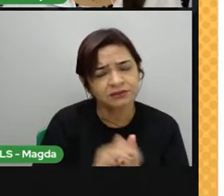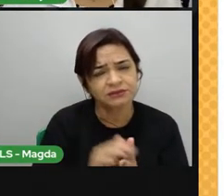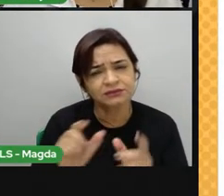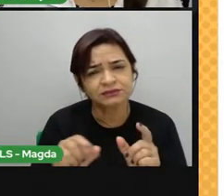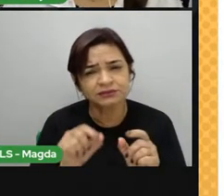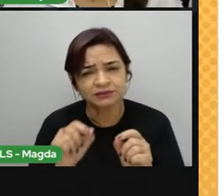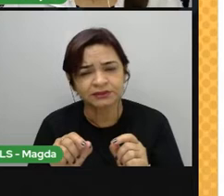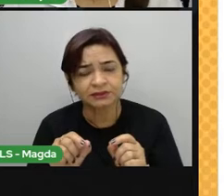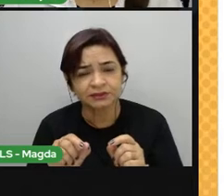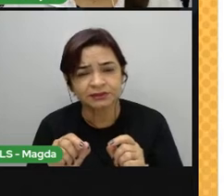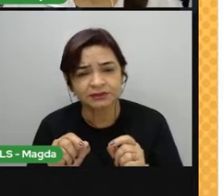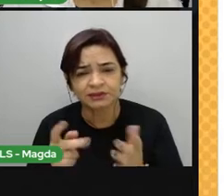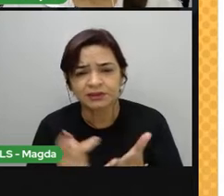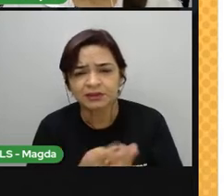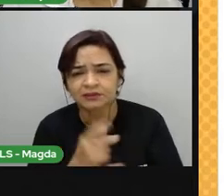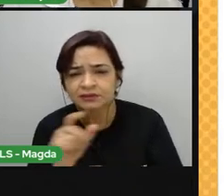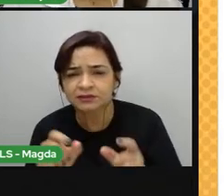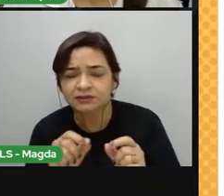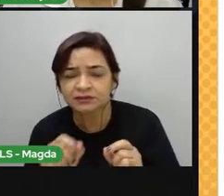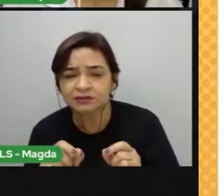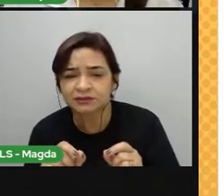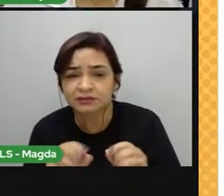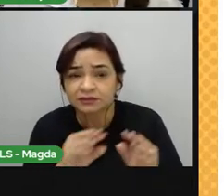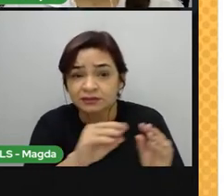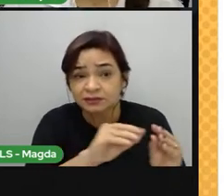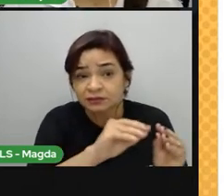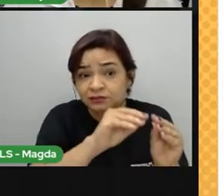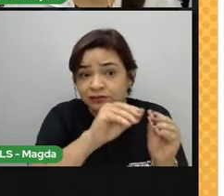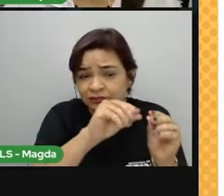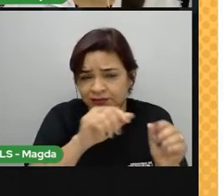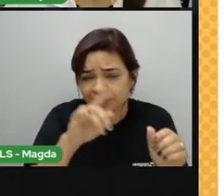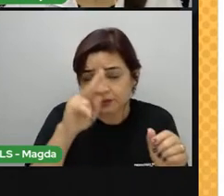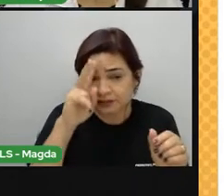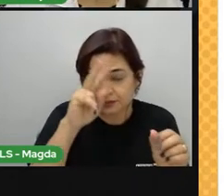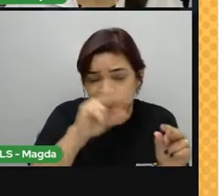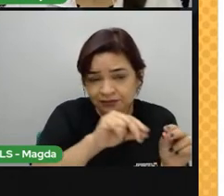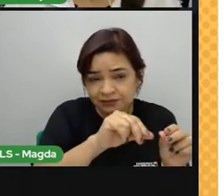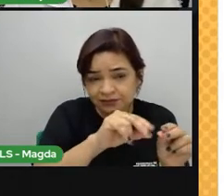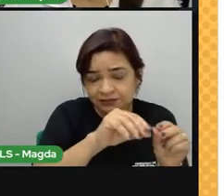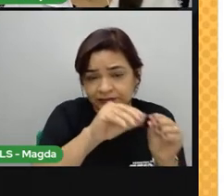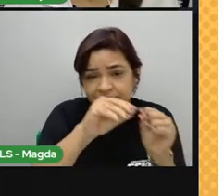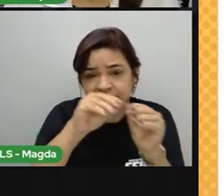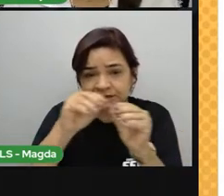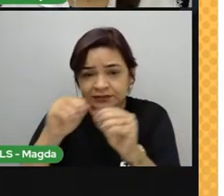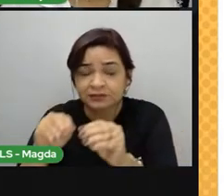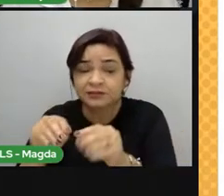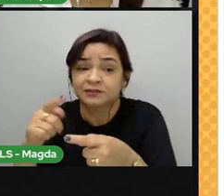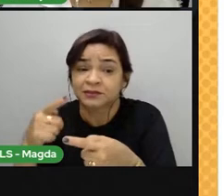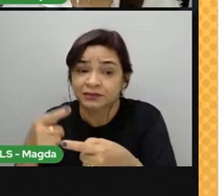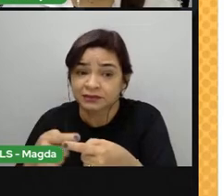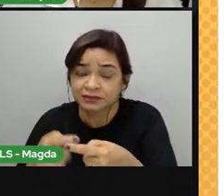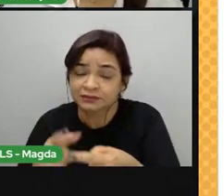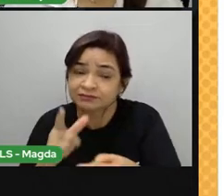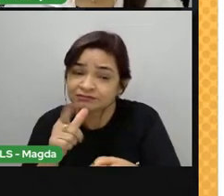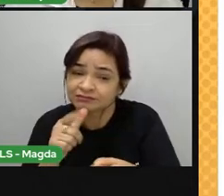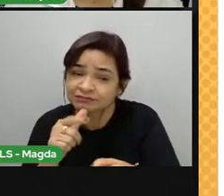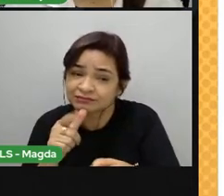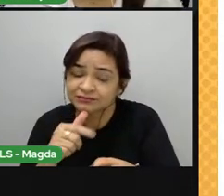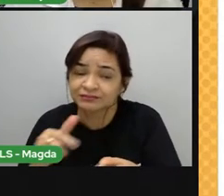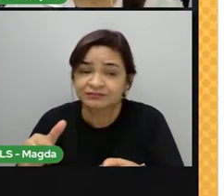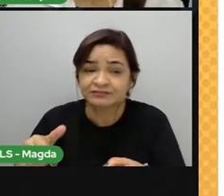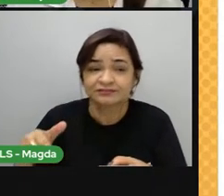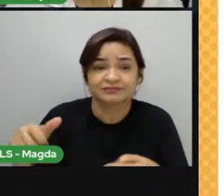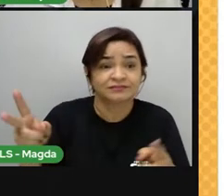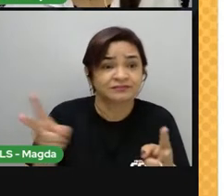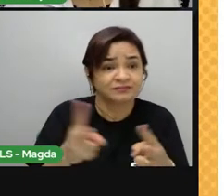está ocorrendo aqui o transporte desses fragmentos, desse sedimento, pela ação da água e pelo vento. Então, aqui